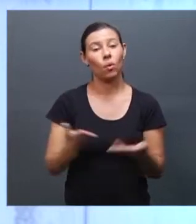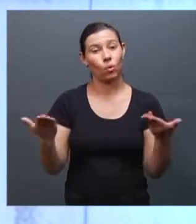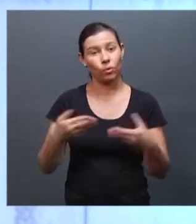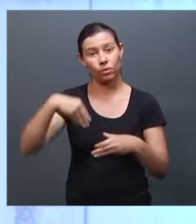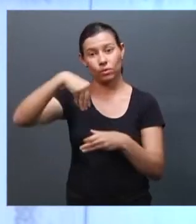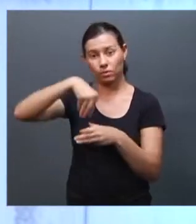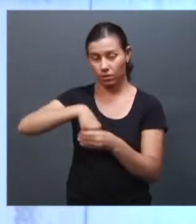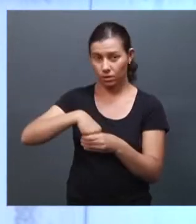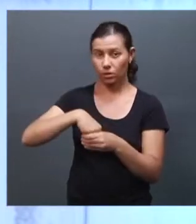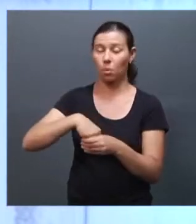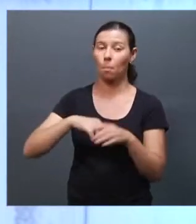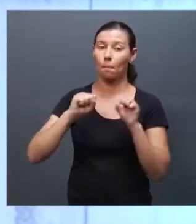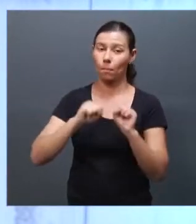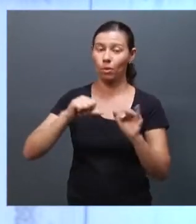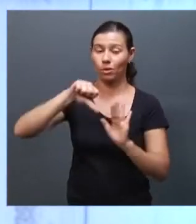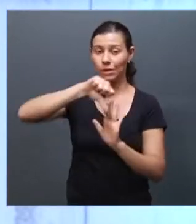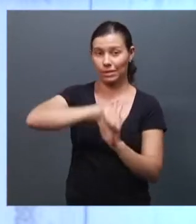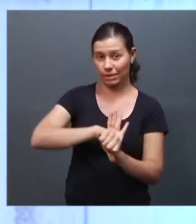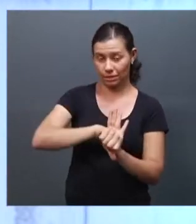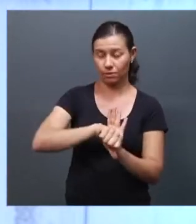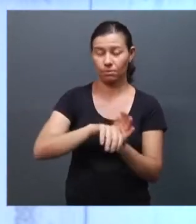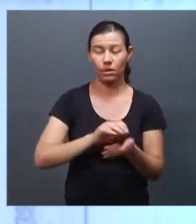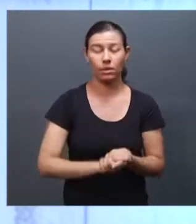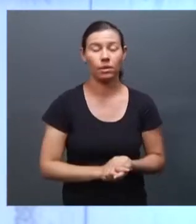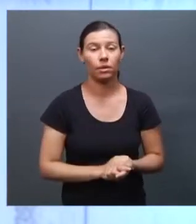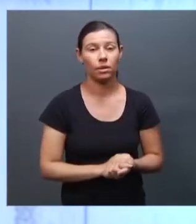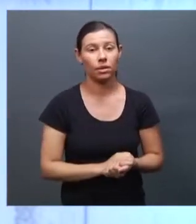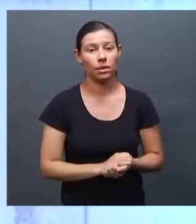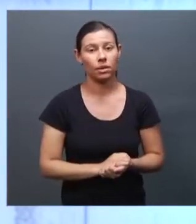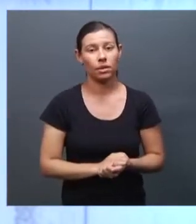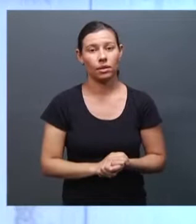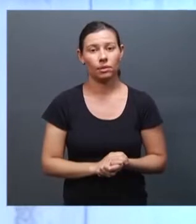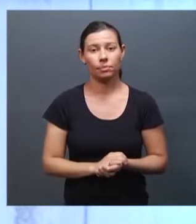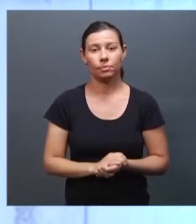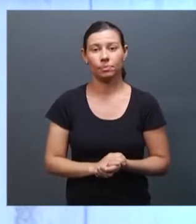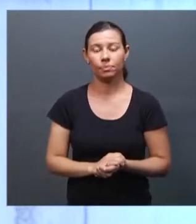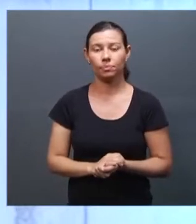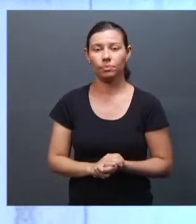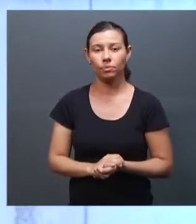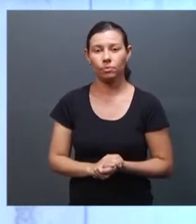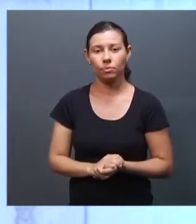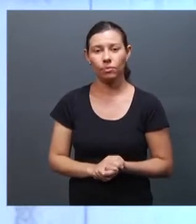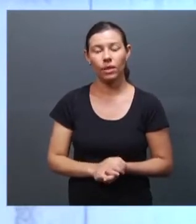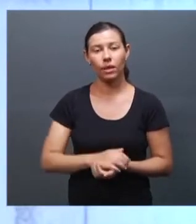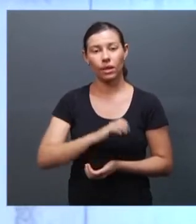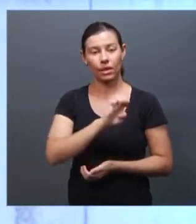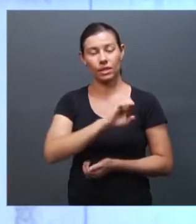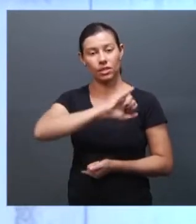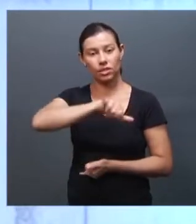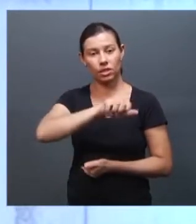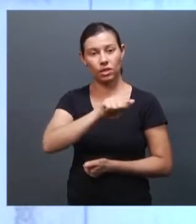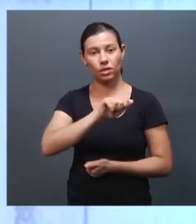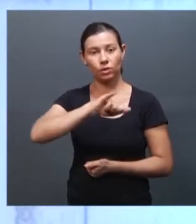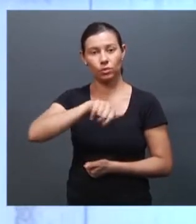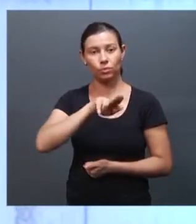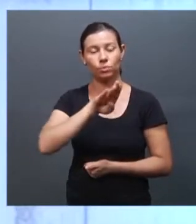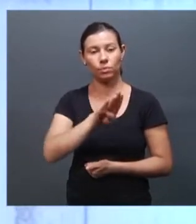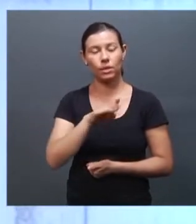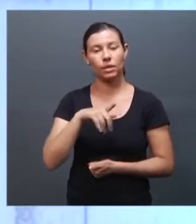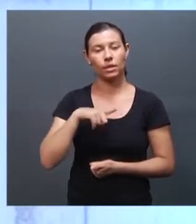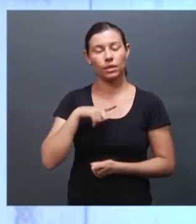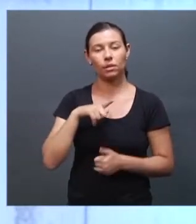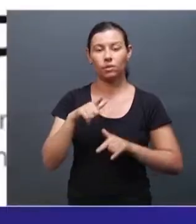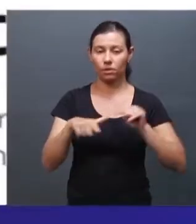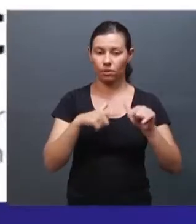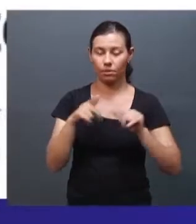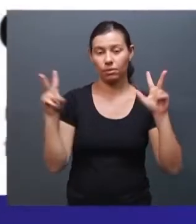atitudes podem se tornar crimes no país. A Assessoria Jurídica Popular da UFO tem um trabalho sobre o tema, olha só.